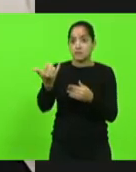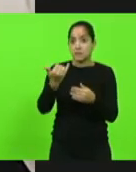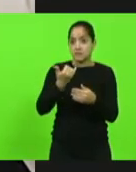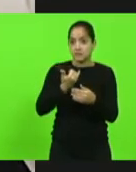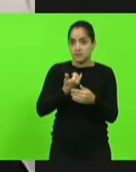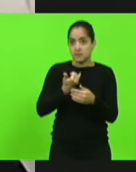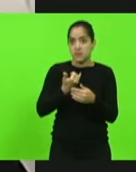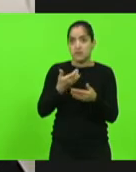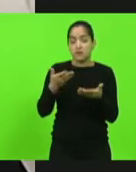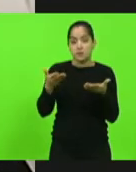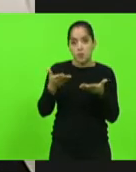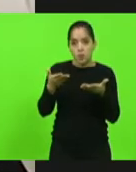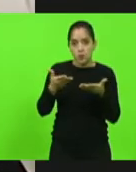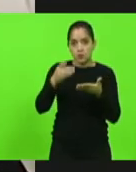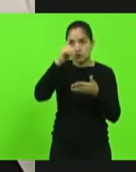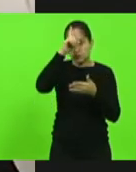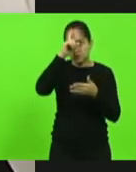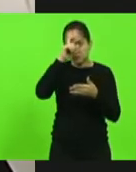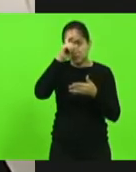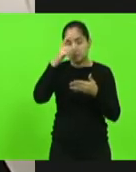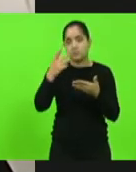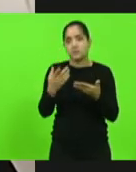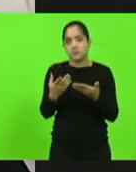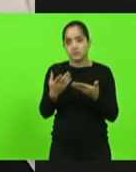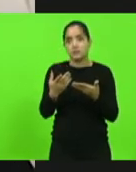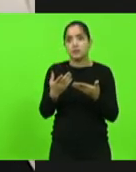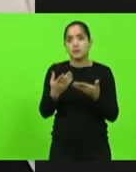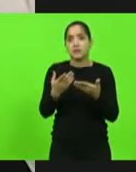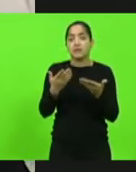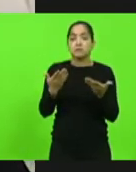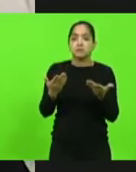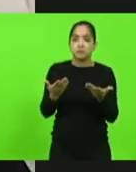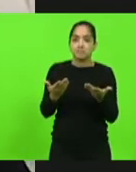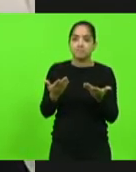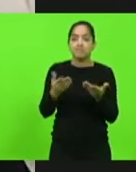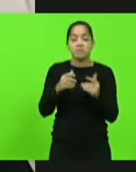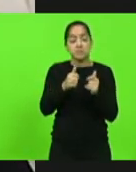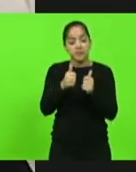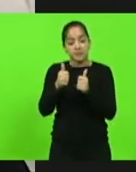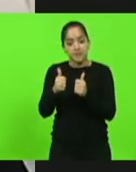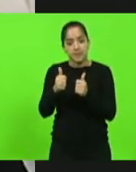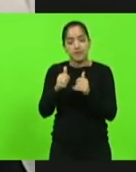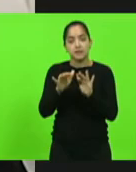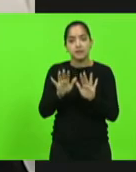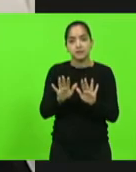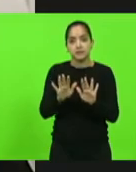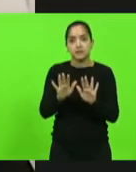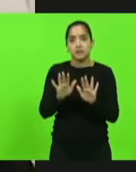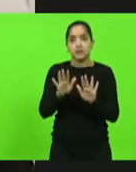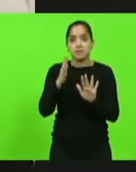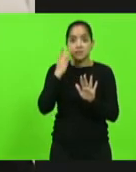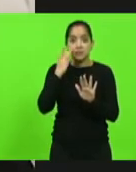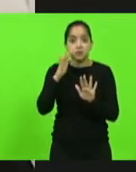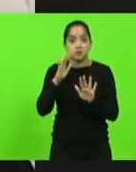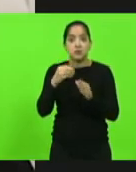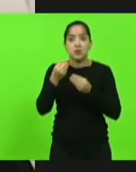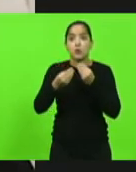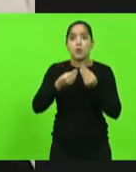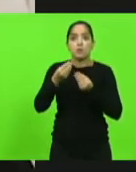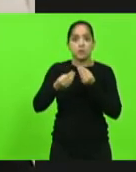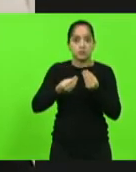se encontra estabilizado, ele se encontra bem na medida do possível, até que onde se encontra bem alguém que levou um tiro,